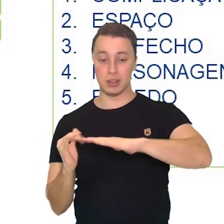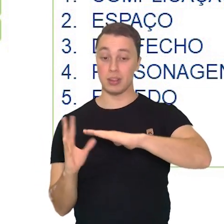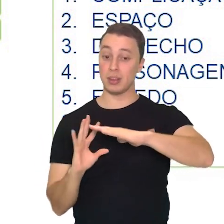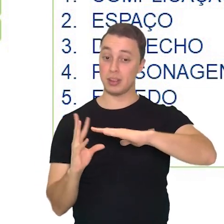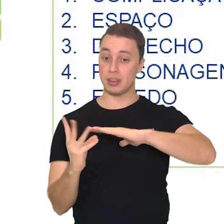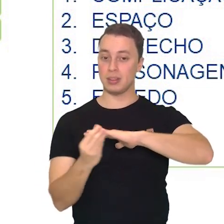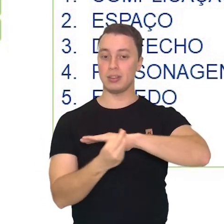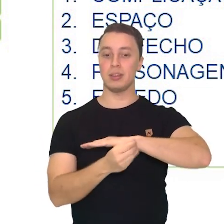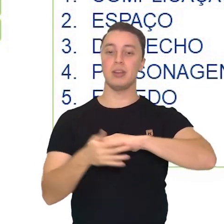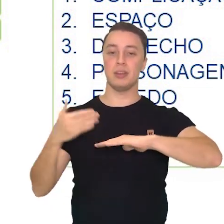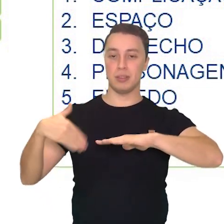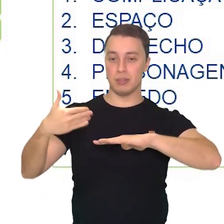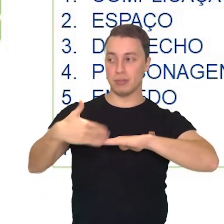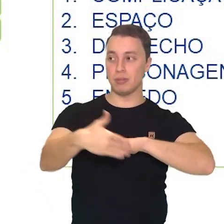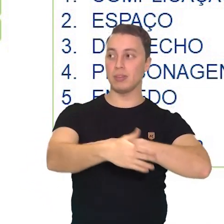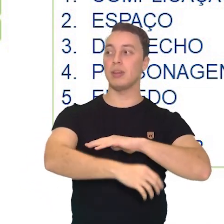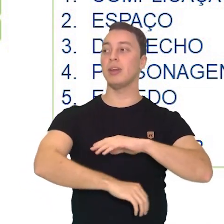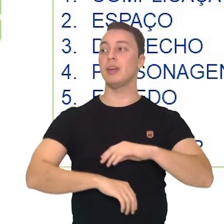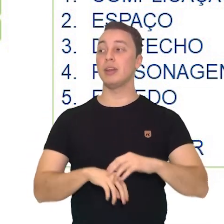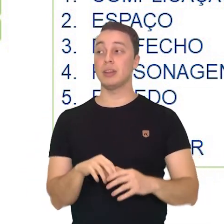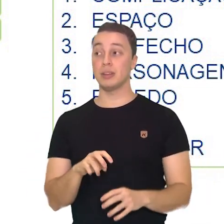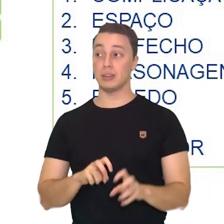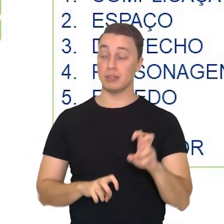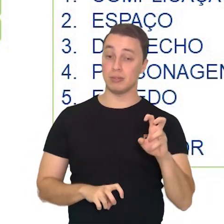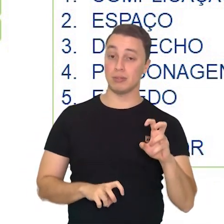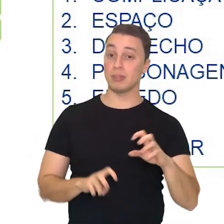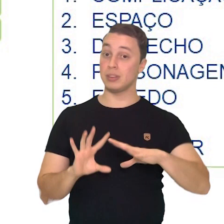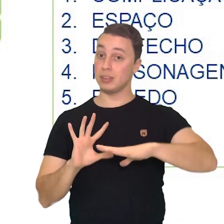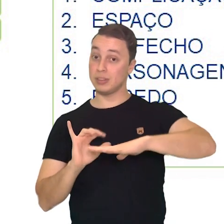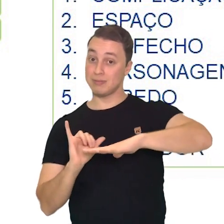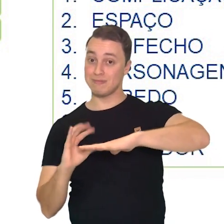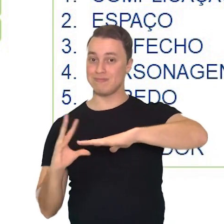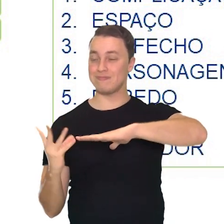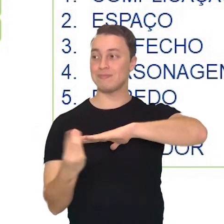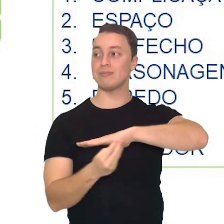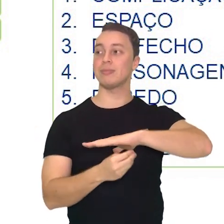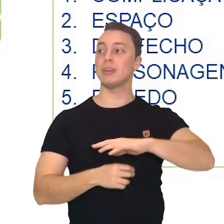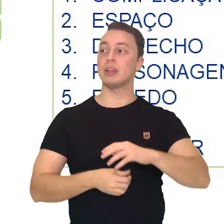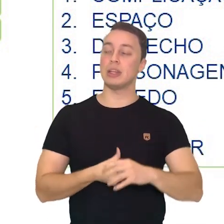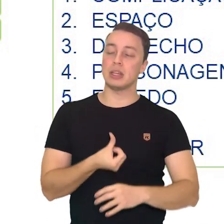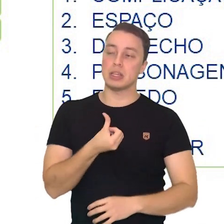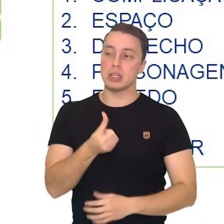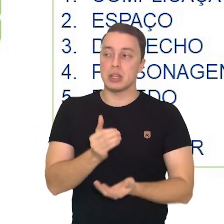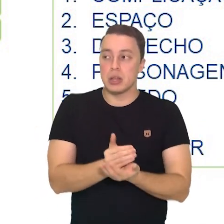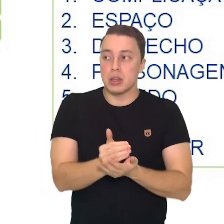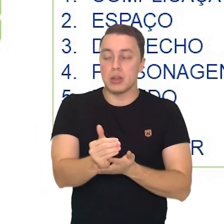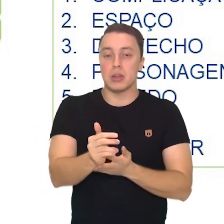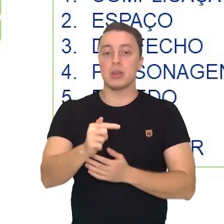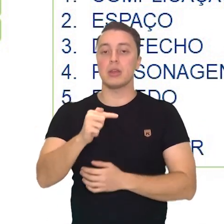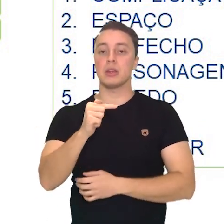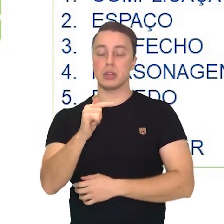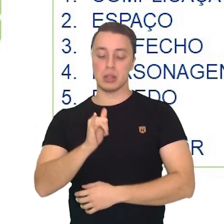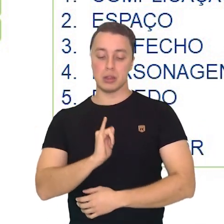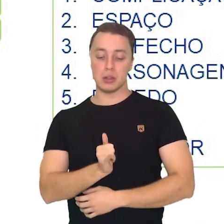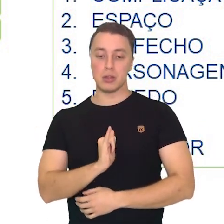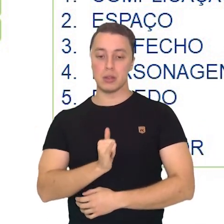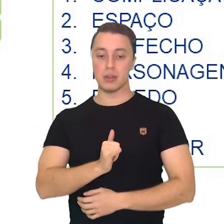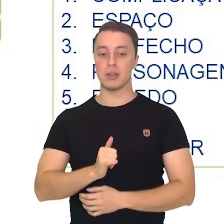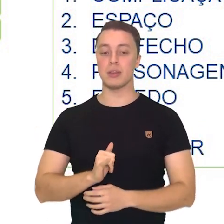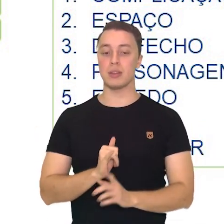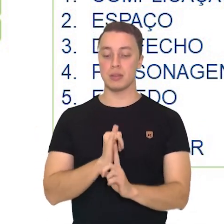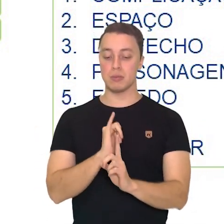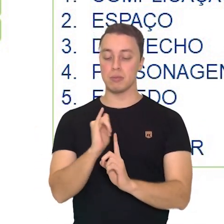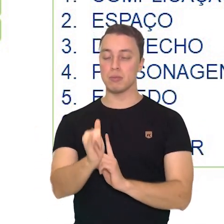4. Personagens. 5. Enredo. 6. O início. E o sétimo narrador. Se vocês